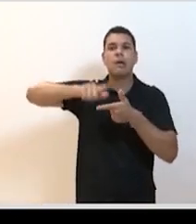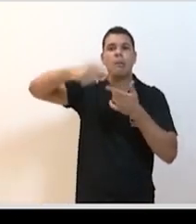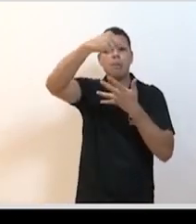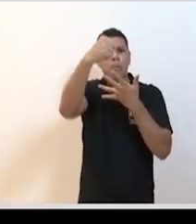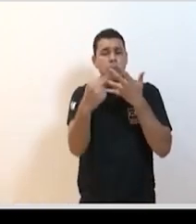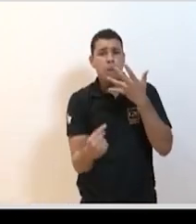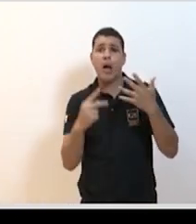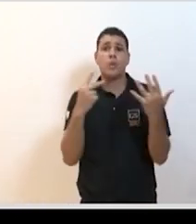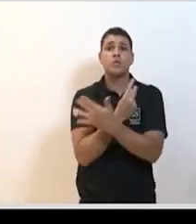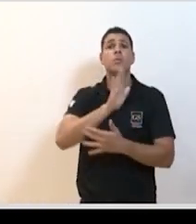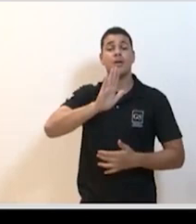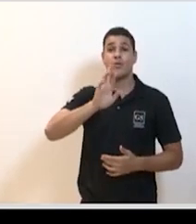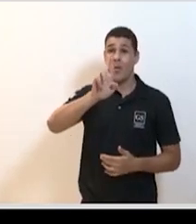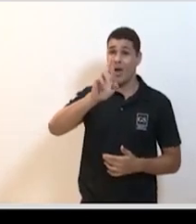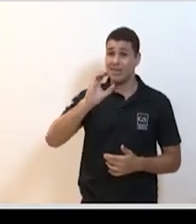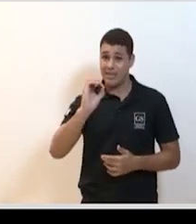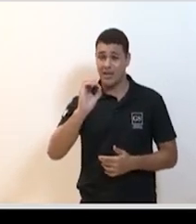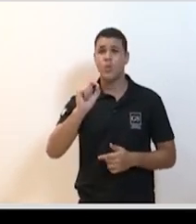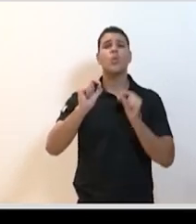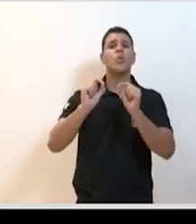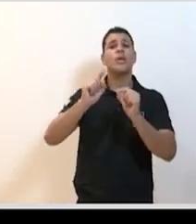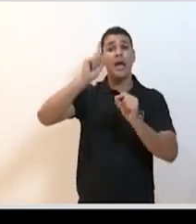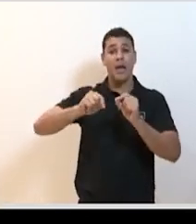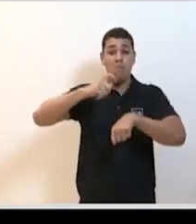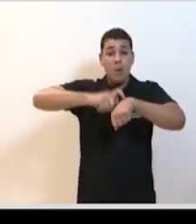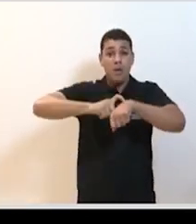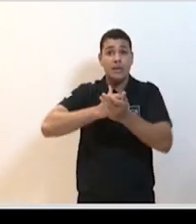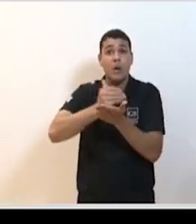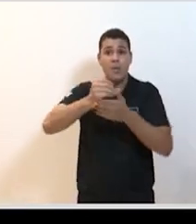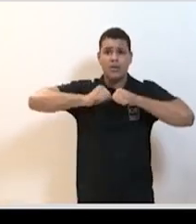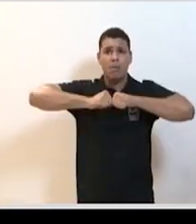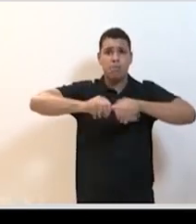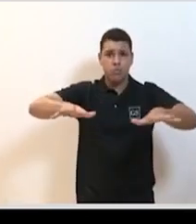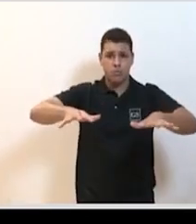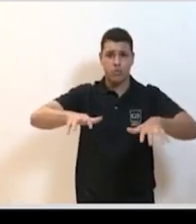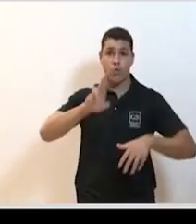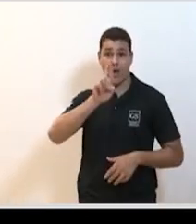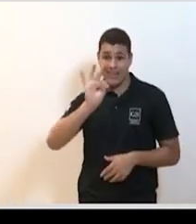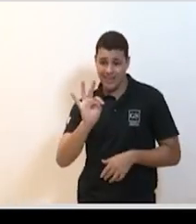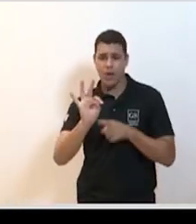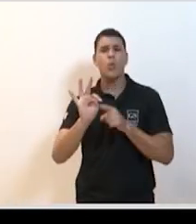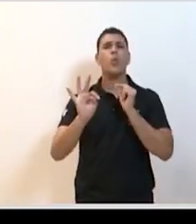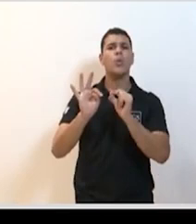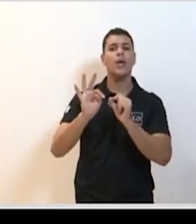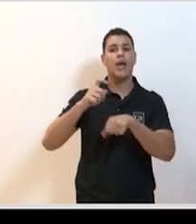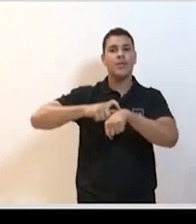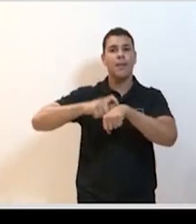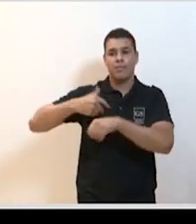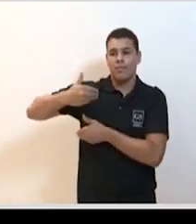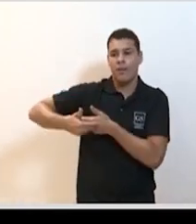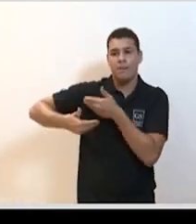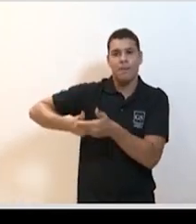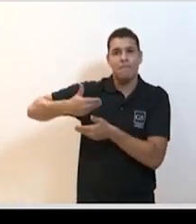é o R0, porque o R0 é a taxa de infecção no momento inicial da epidemia. Aqui é o RT, que varia com o tempo. E a